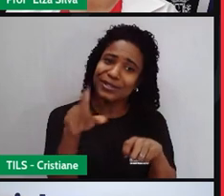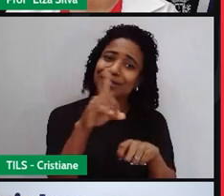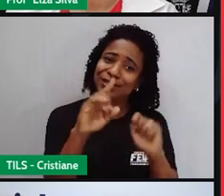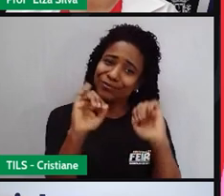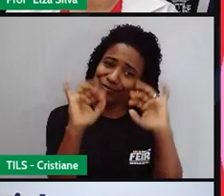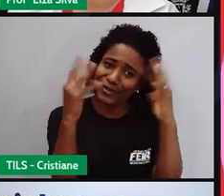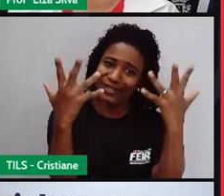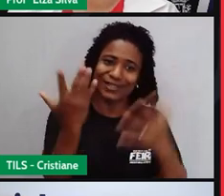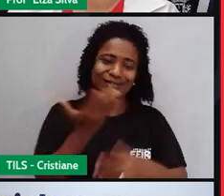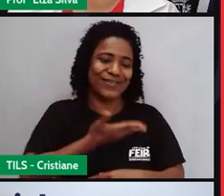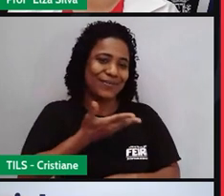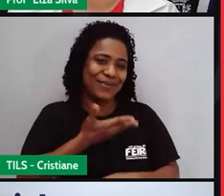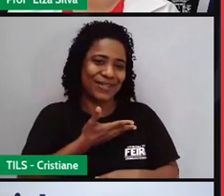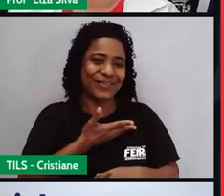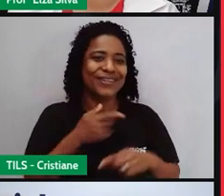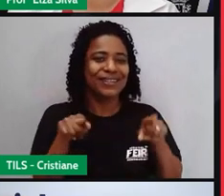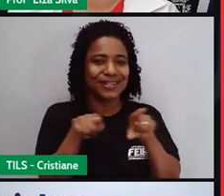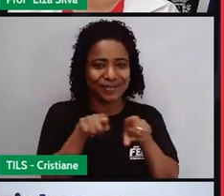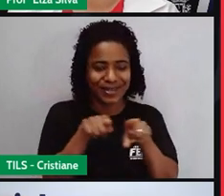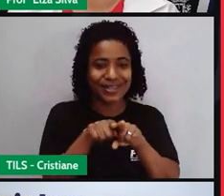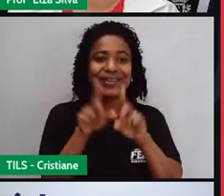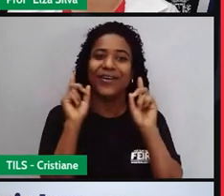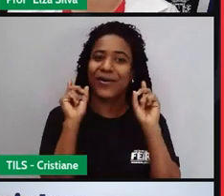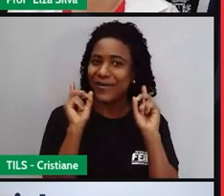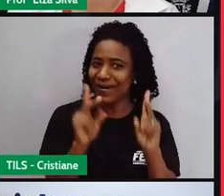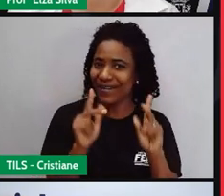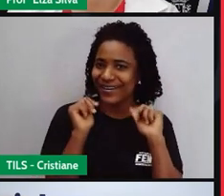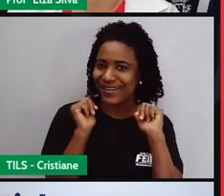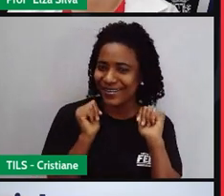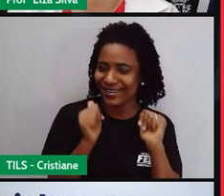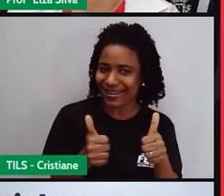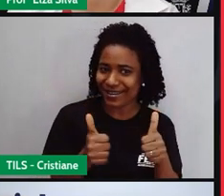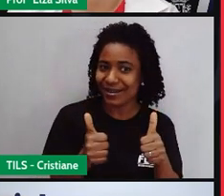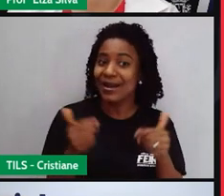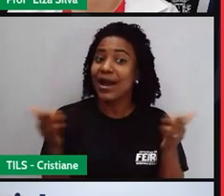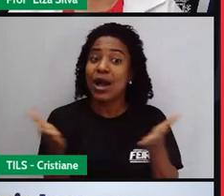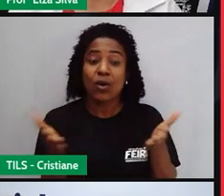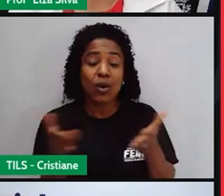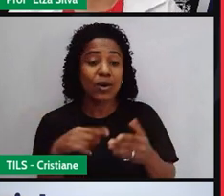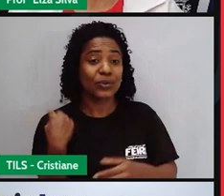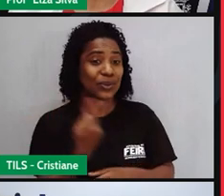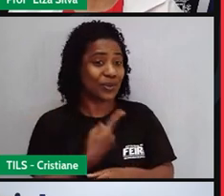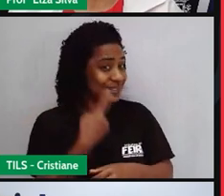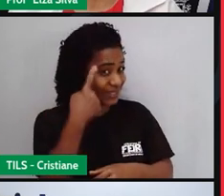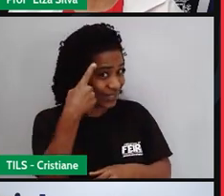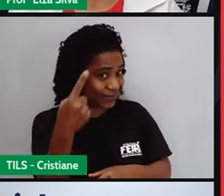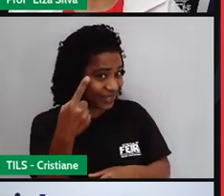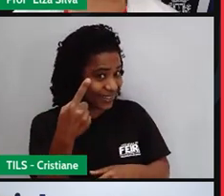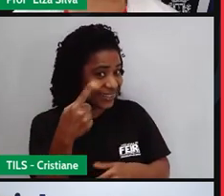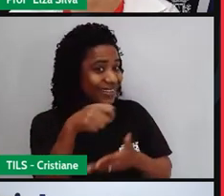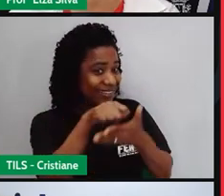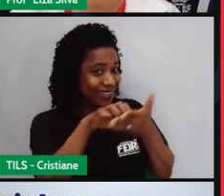Ok. Olha aí, gente, chegou a hora do nosso desafio. Let's go!